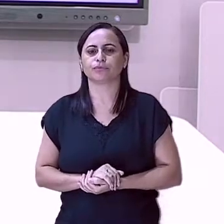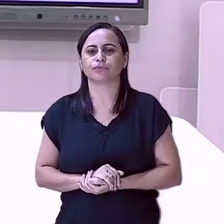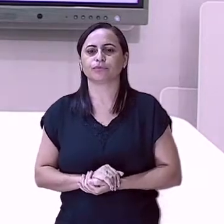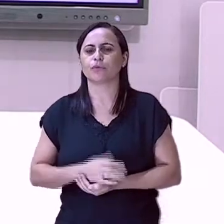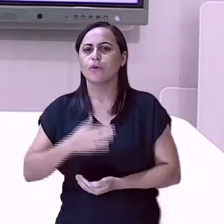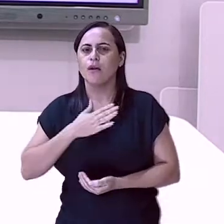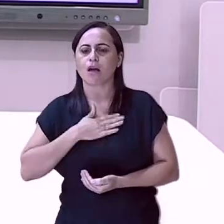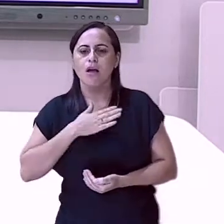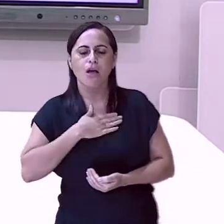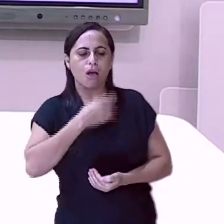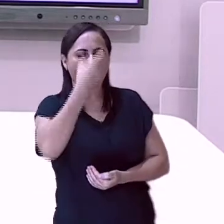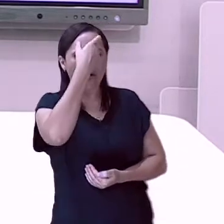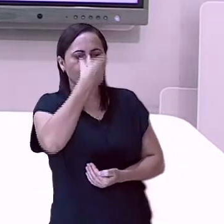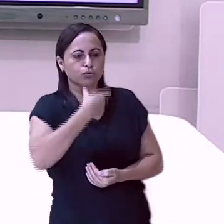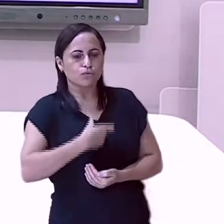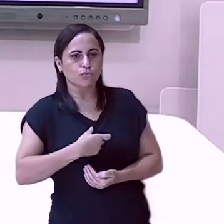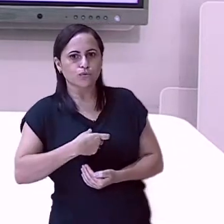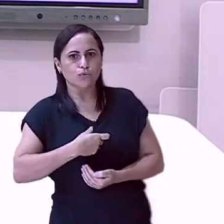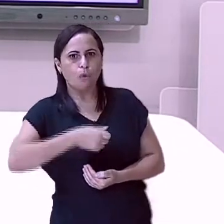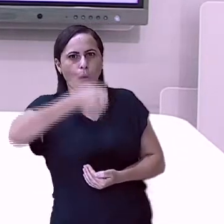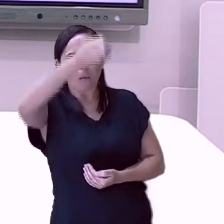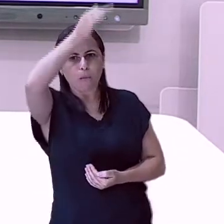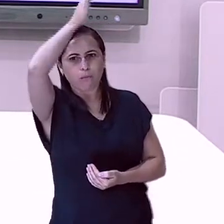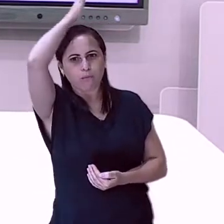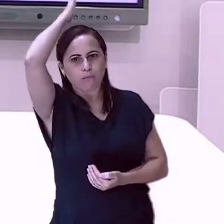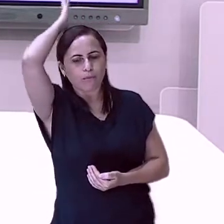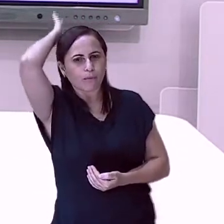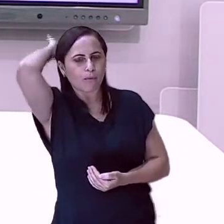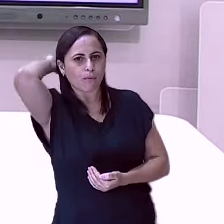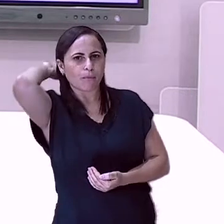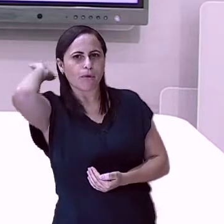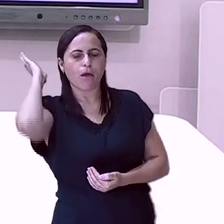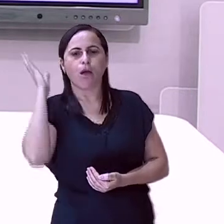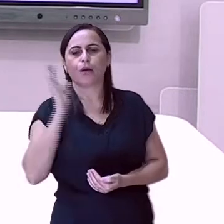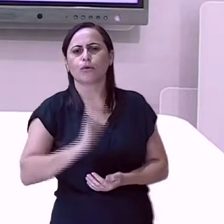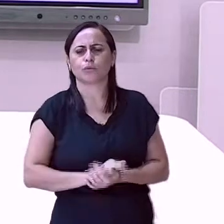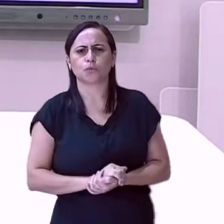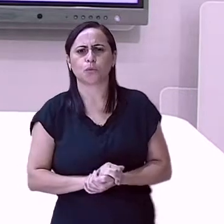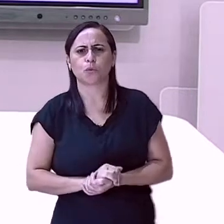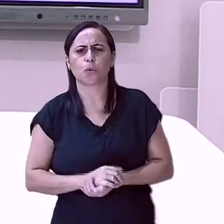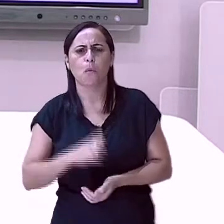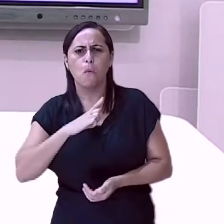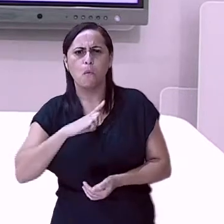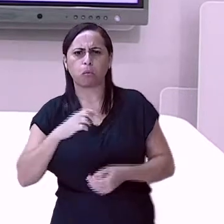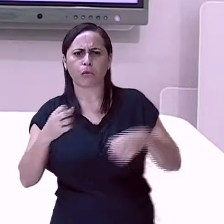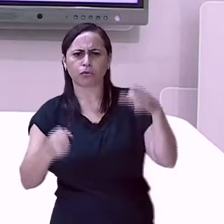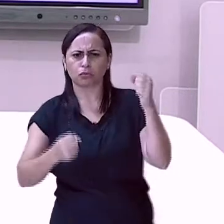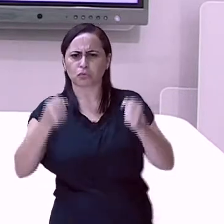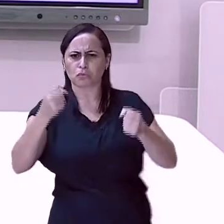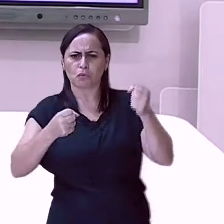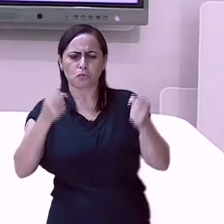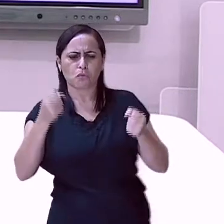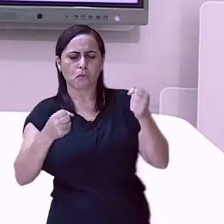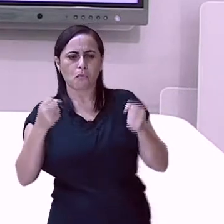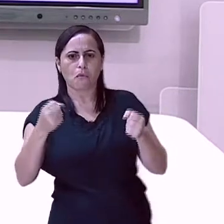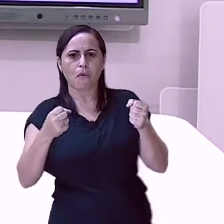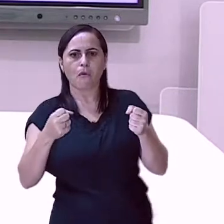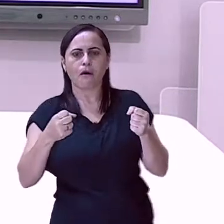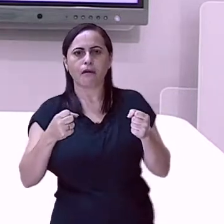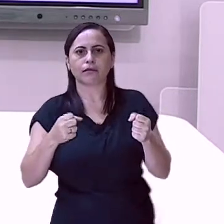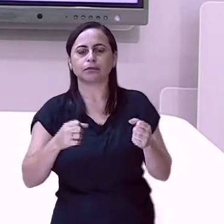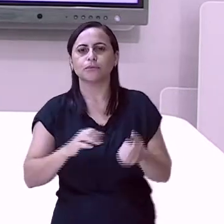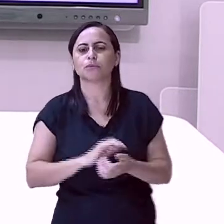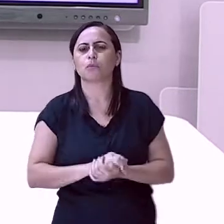Eu sou bombeiro. Tenho ambulância e caminhão pipa. Eu apago o fogo e